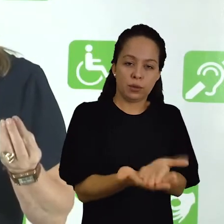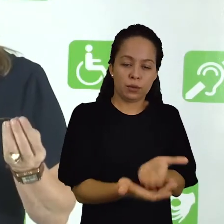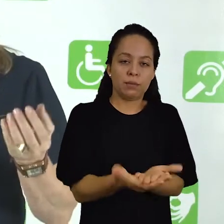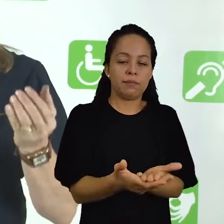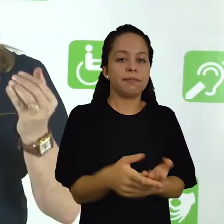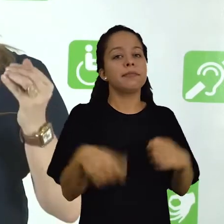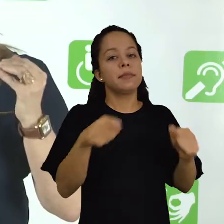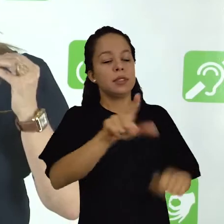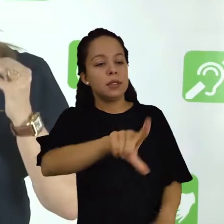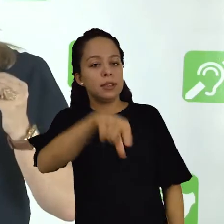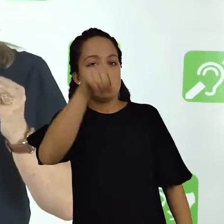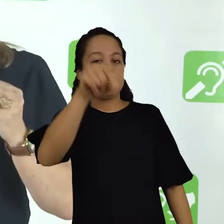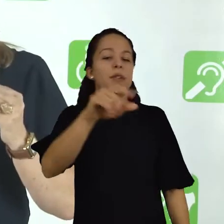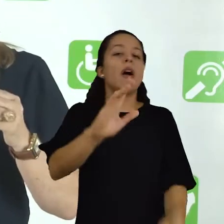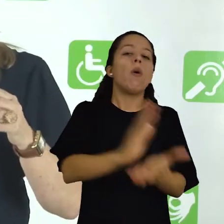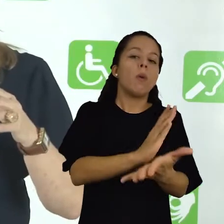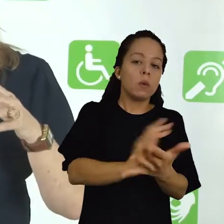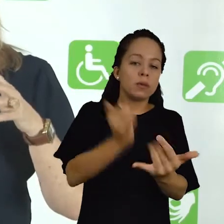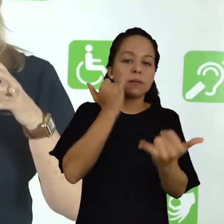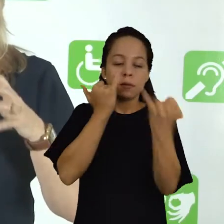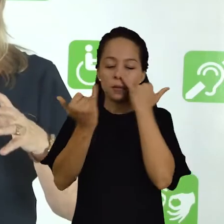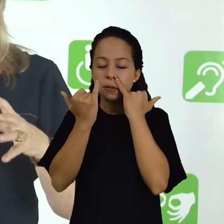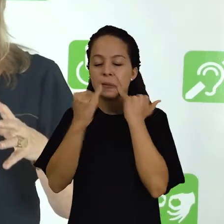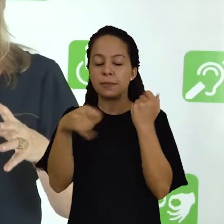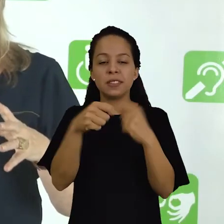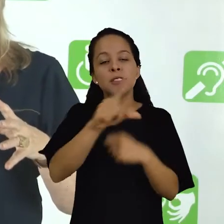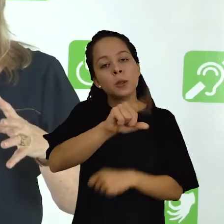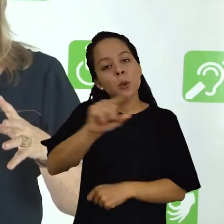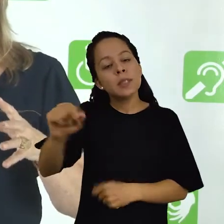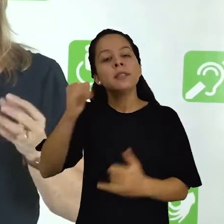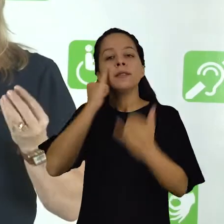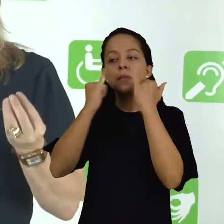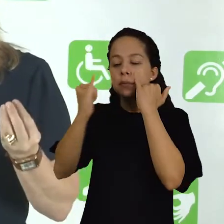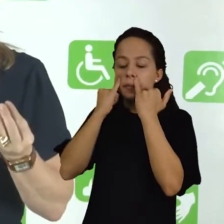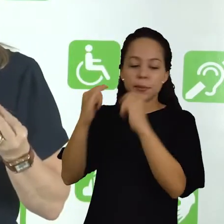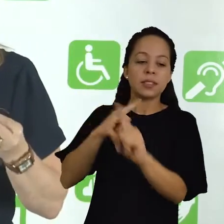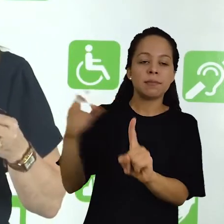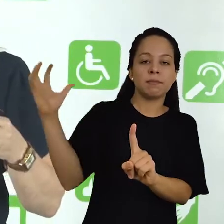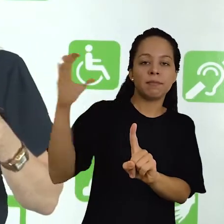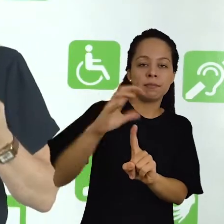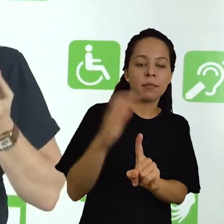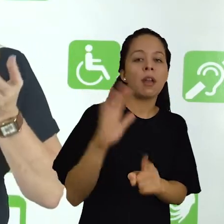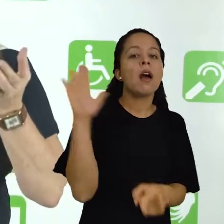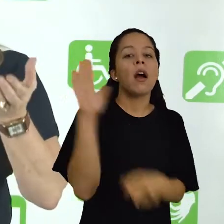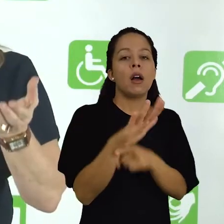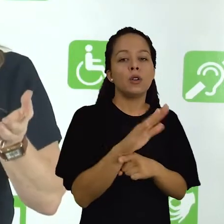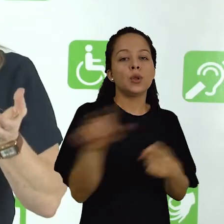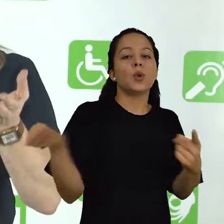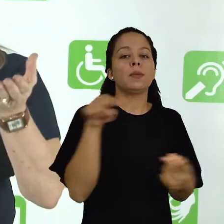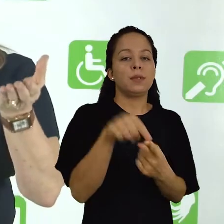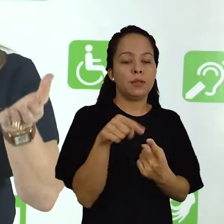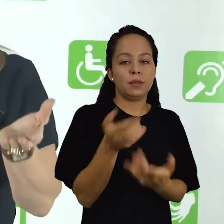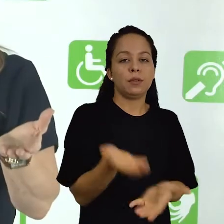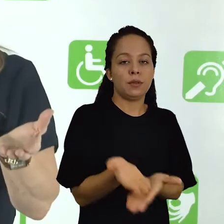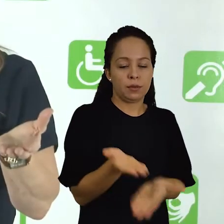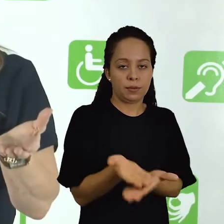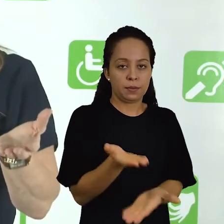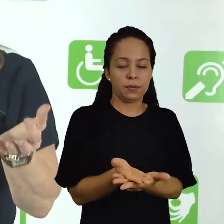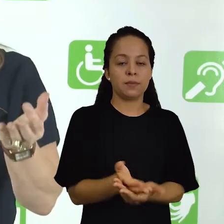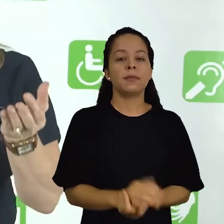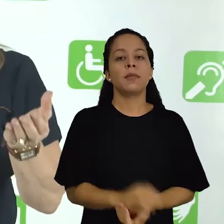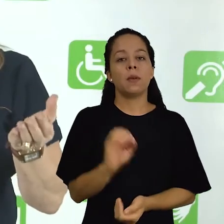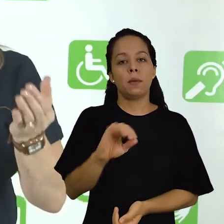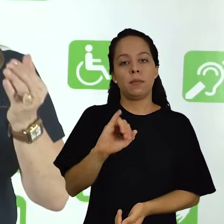estudo. Seleciona-se algumas variáveis que são capazes de influenciar esse objeto de